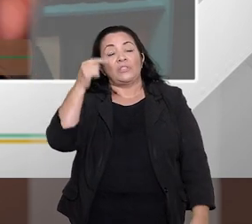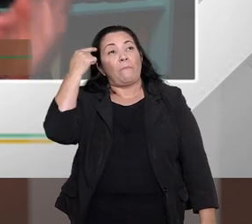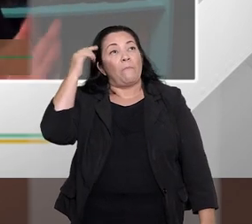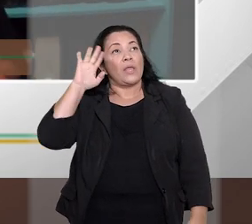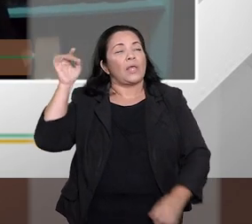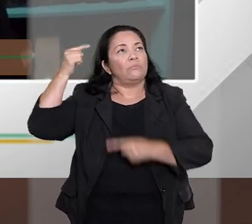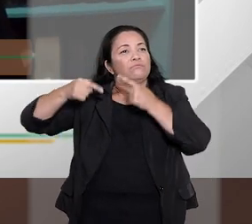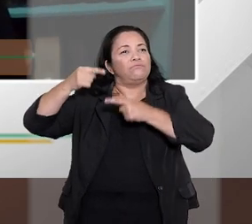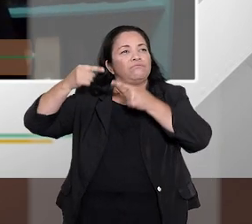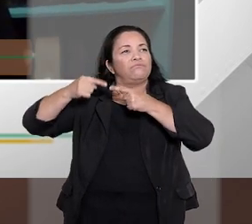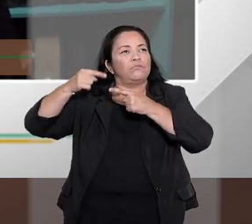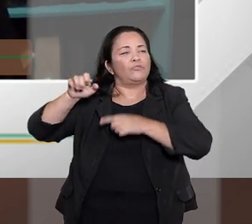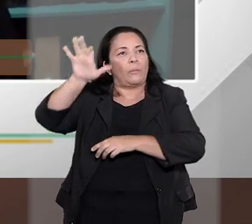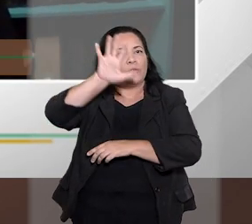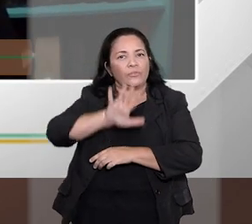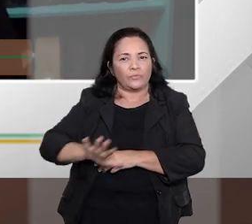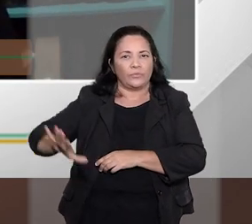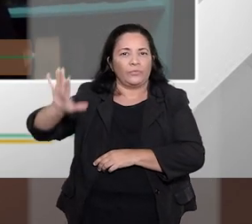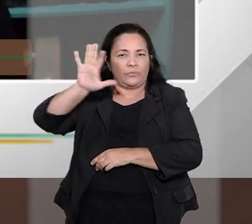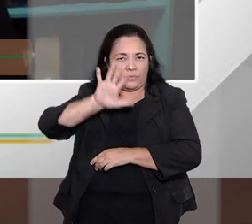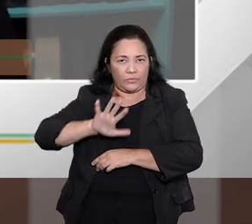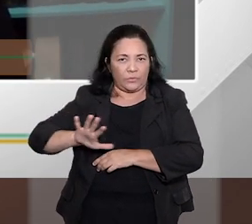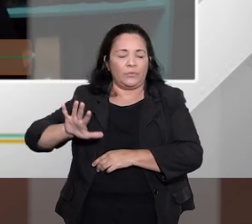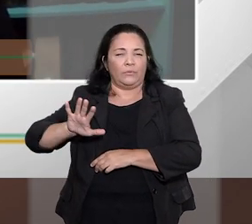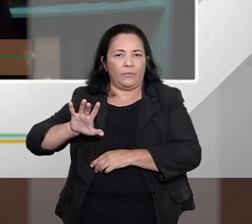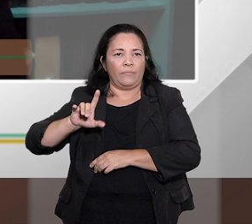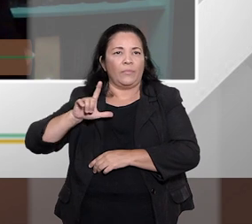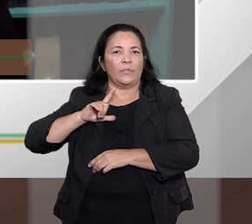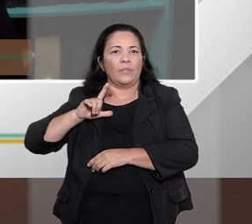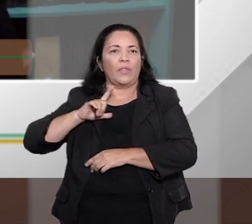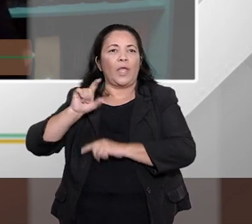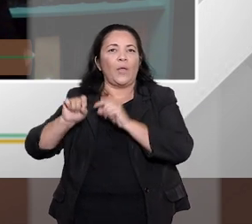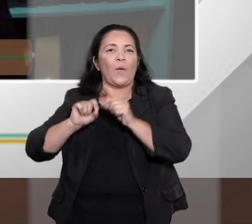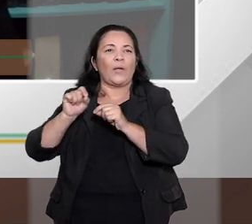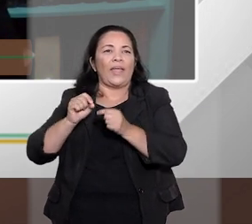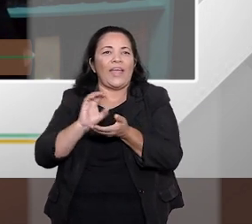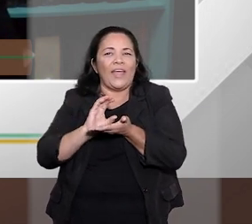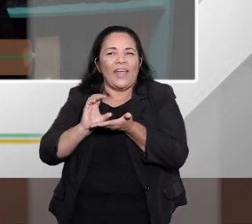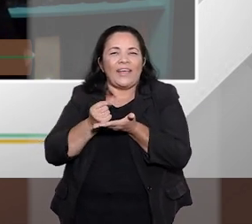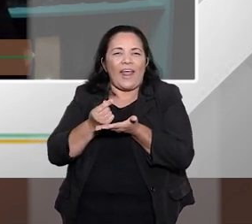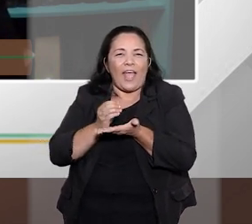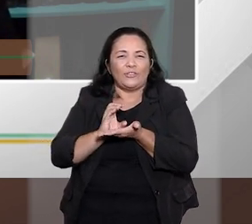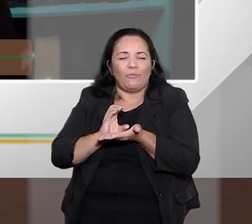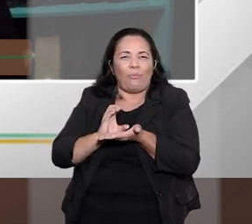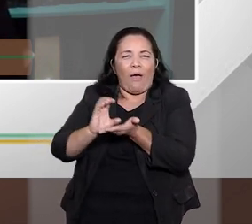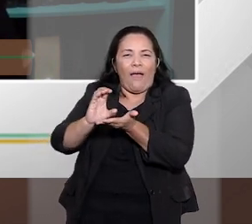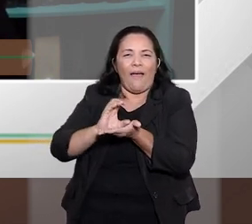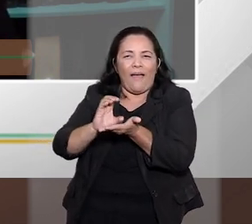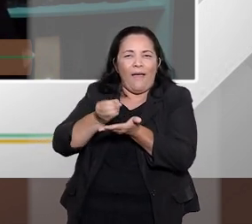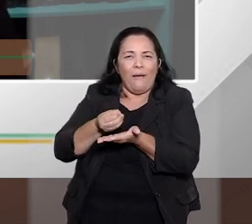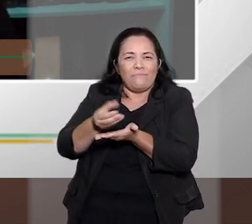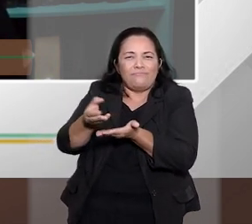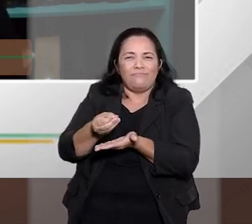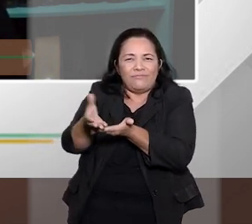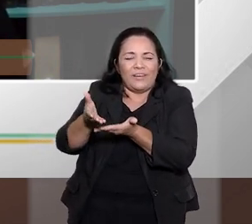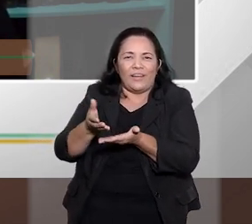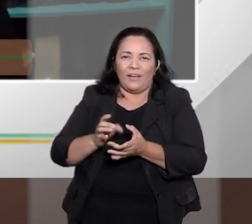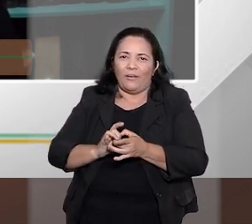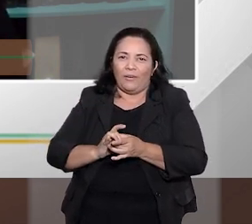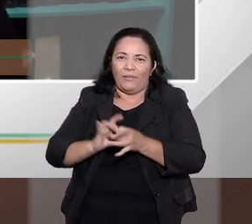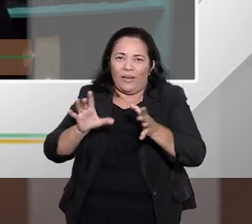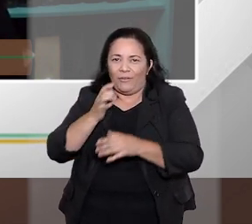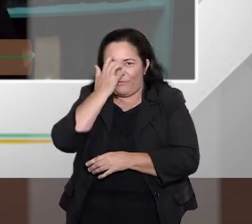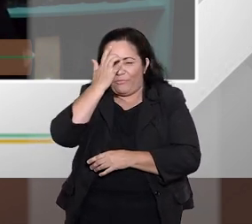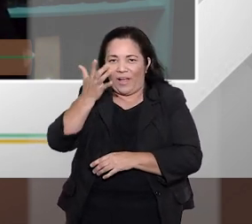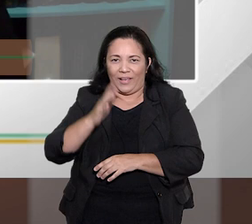de uma maneira global, há um grande estímulo ao crédito, não que seja em si o estímulo ruim,